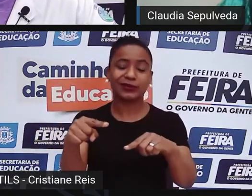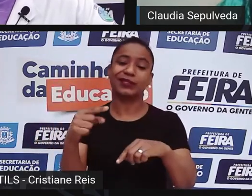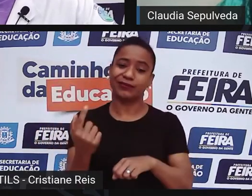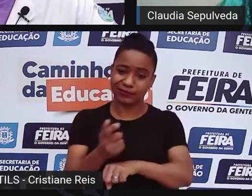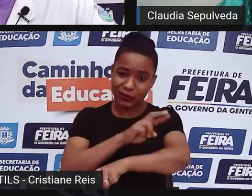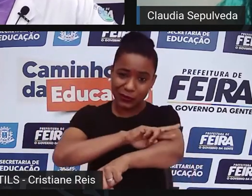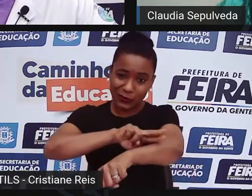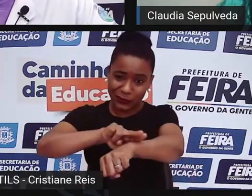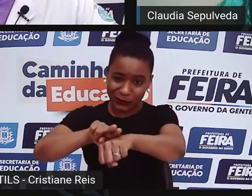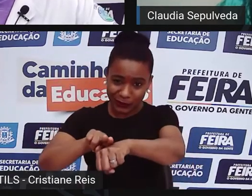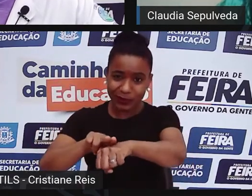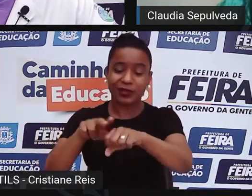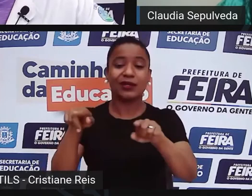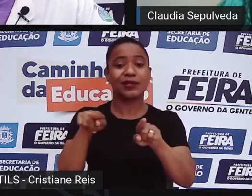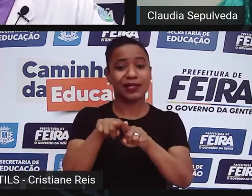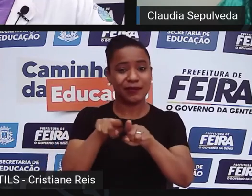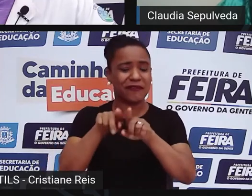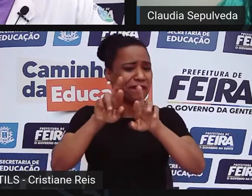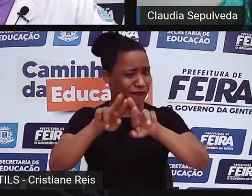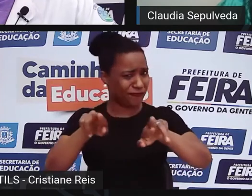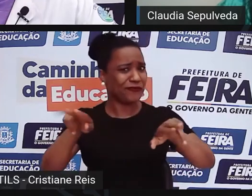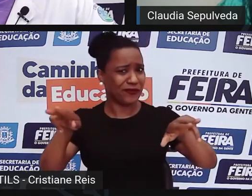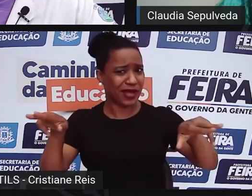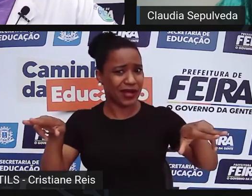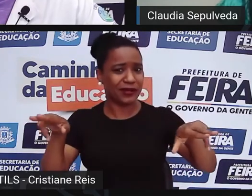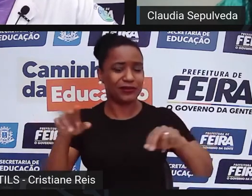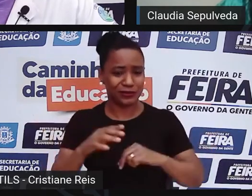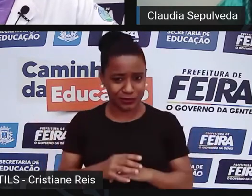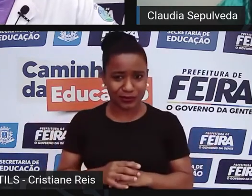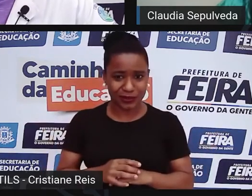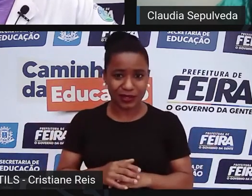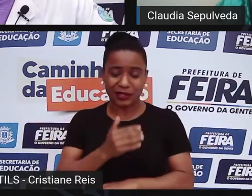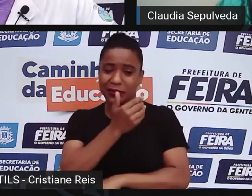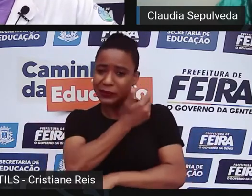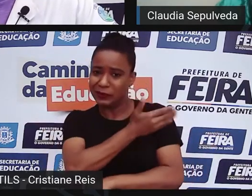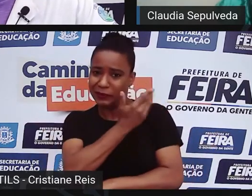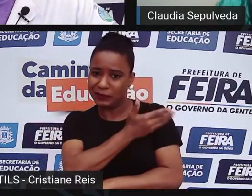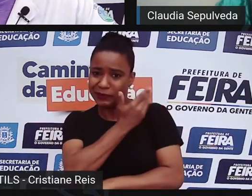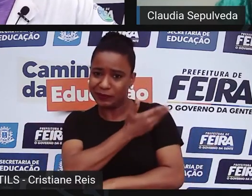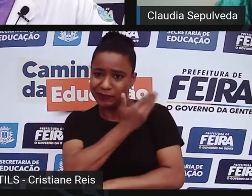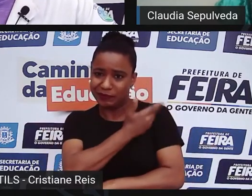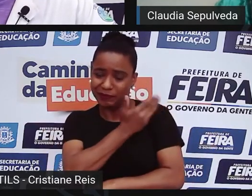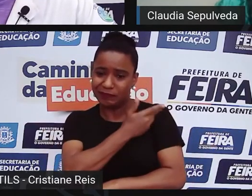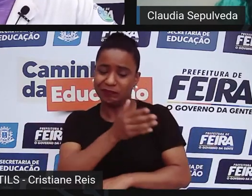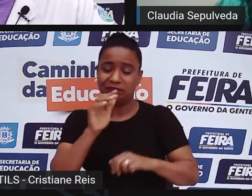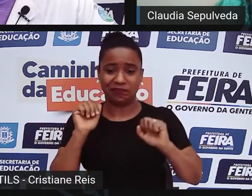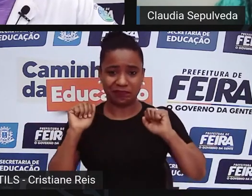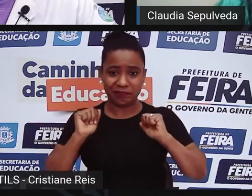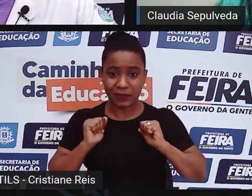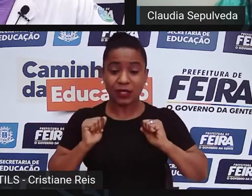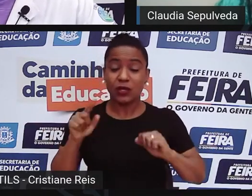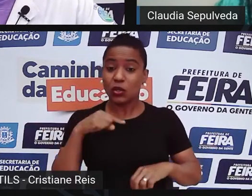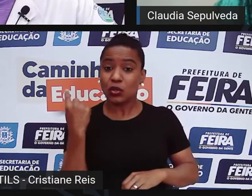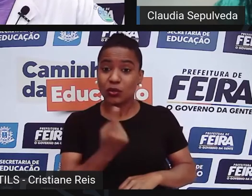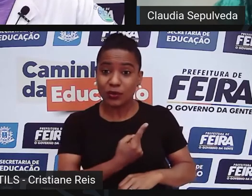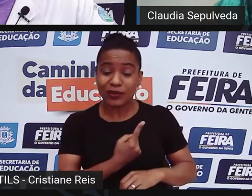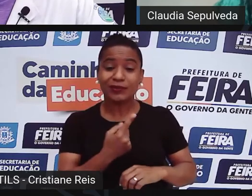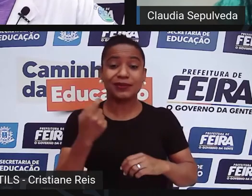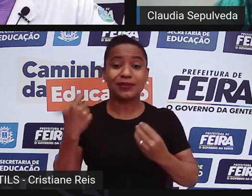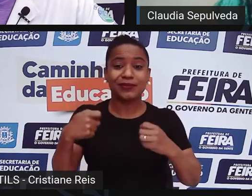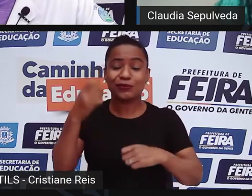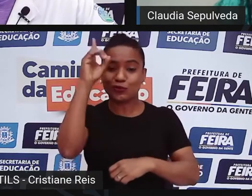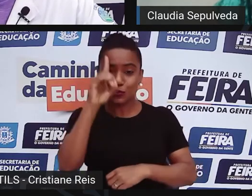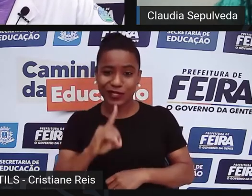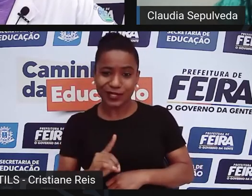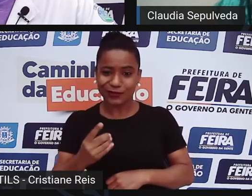homofobia. É preciso que a gente assegure a todos o direito de ser, porque isso é uma questão do direito de ser, do direito de viver,